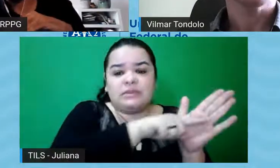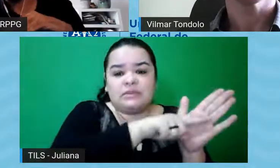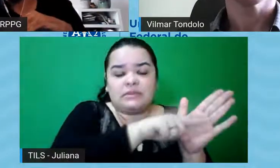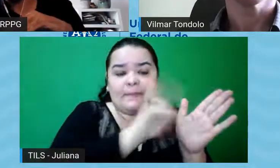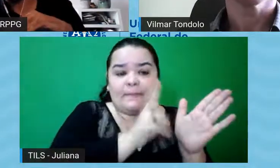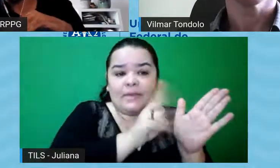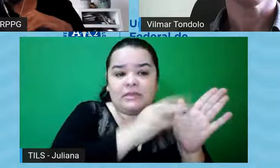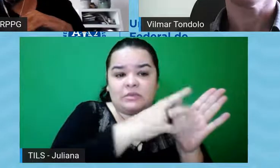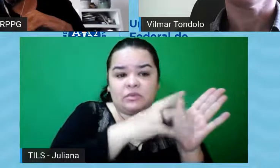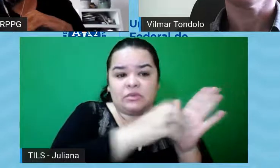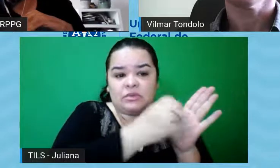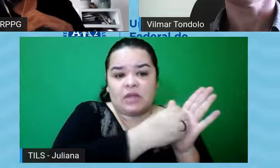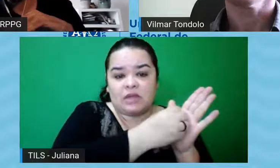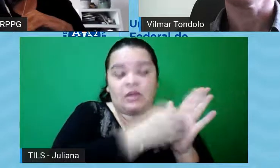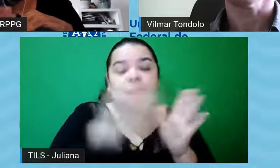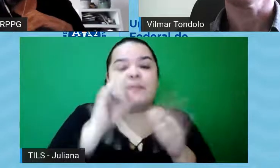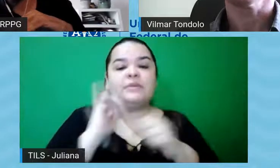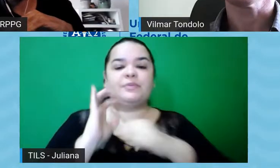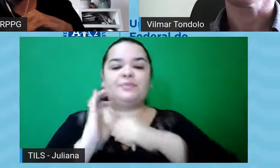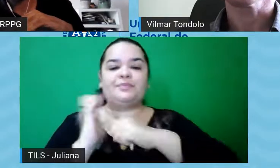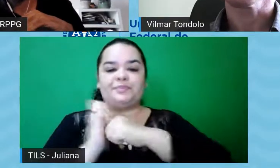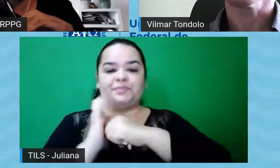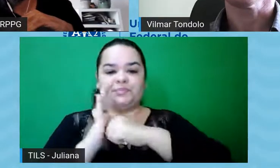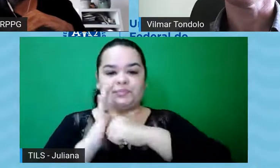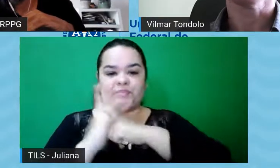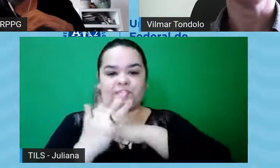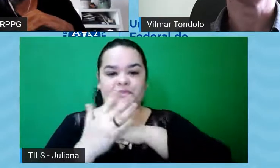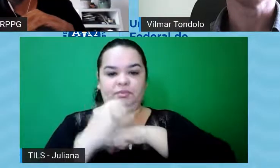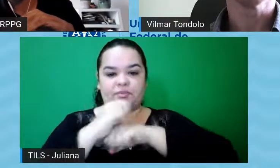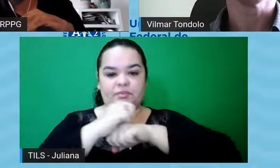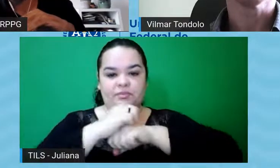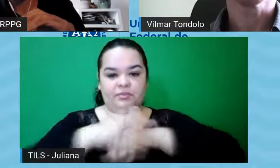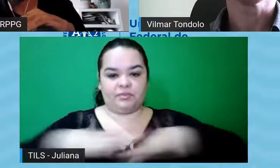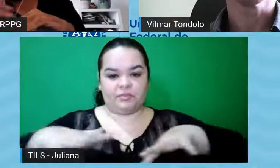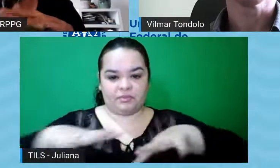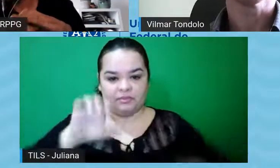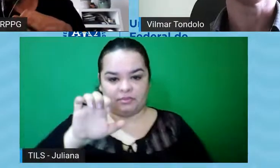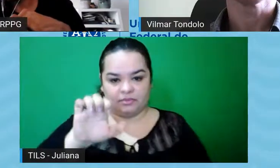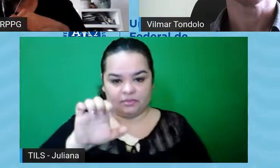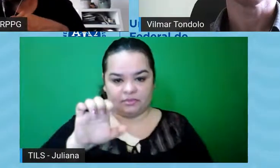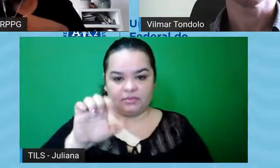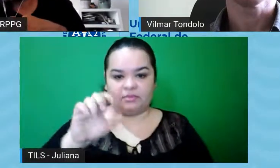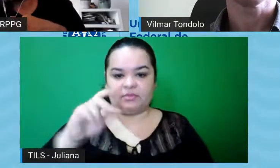A epidemiologia é um exemplo bem claro, assim, porque tem uns estudos grandes, né, que são os estudos de corte, né,